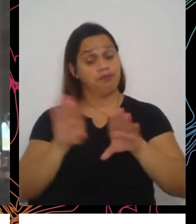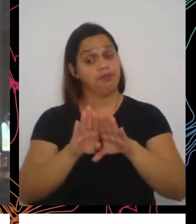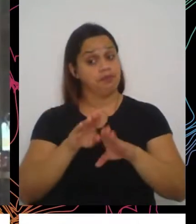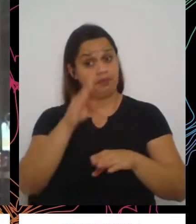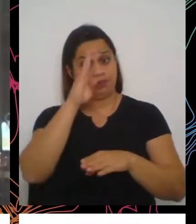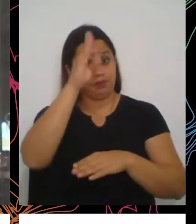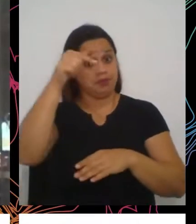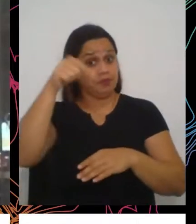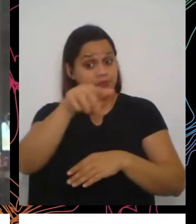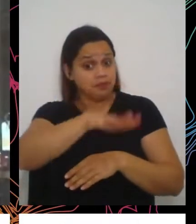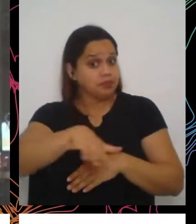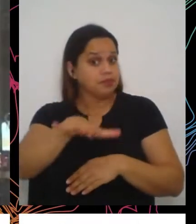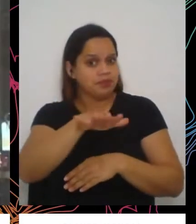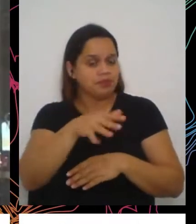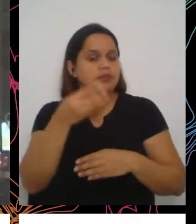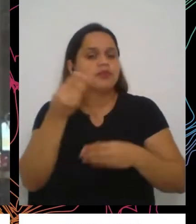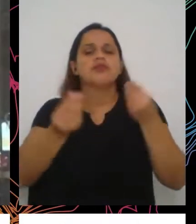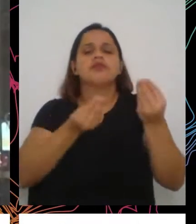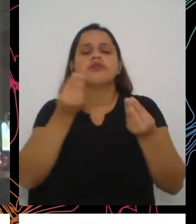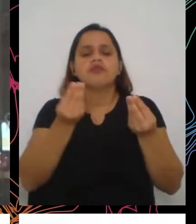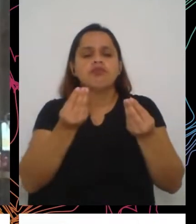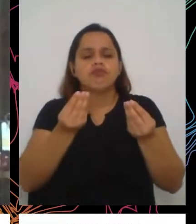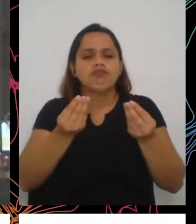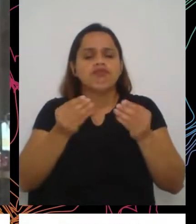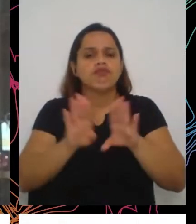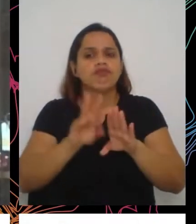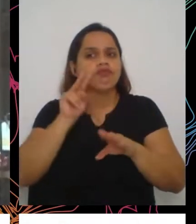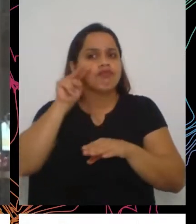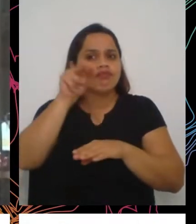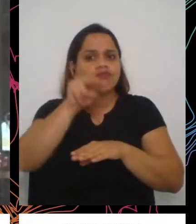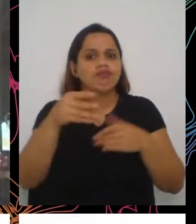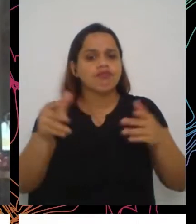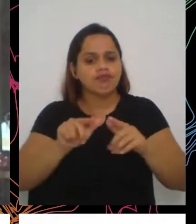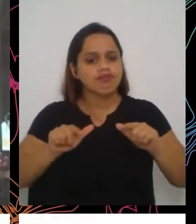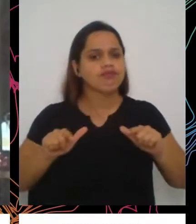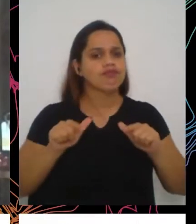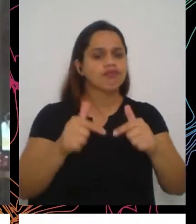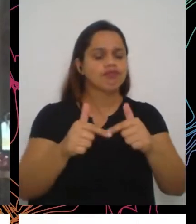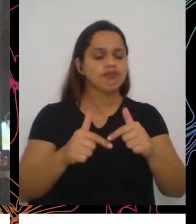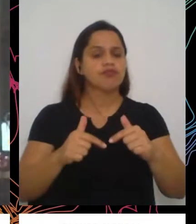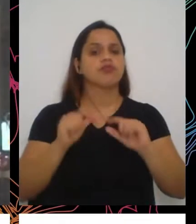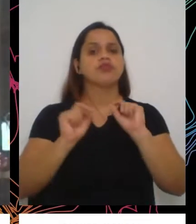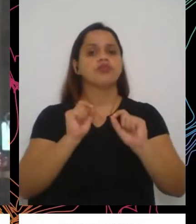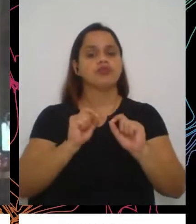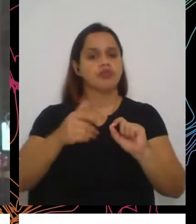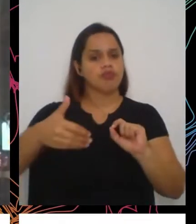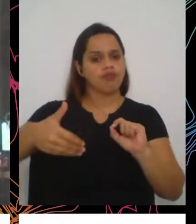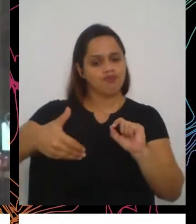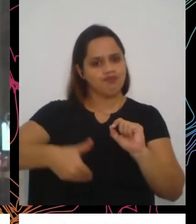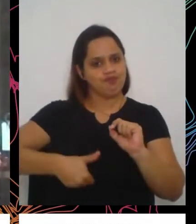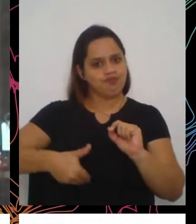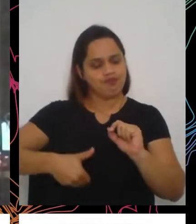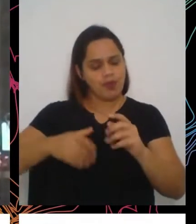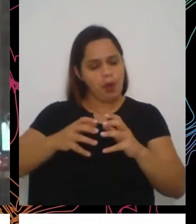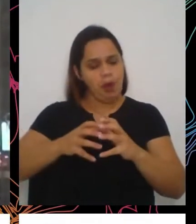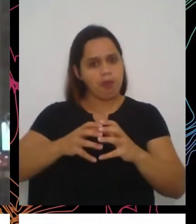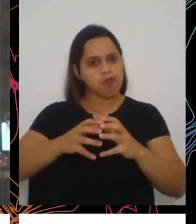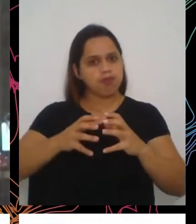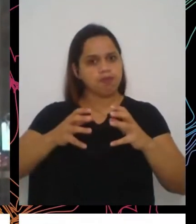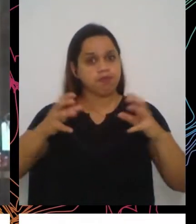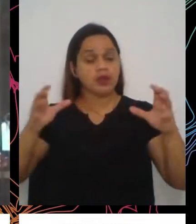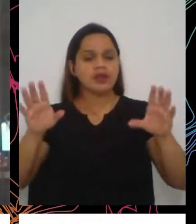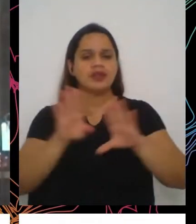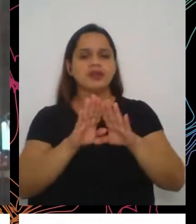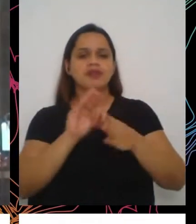podemos enfrentar o crescimento da fome e da insegurança alimentar? Para participar